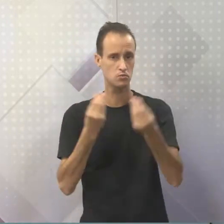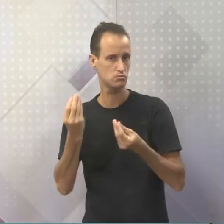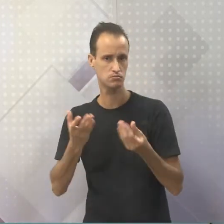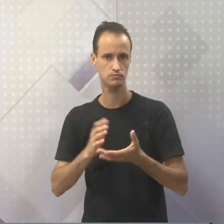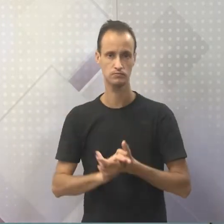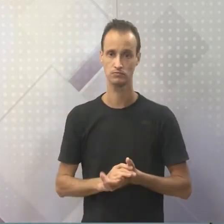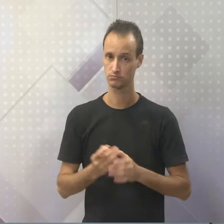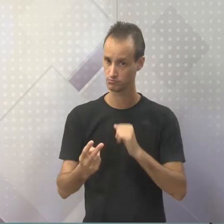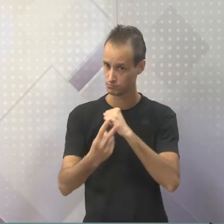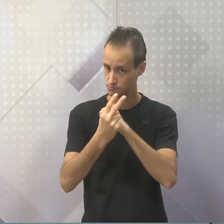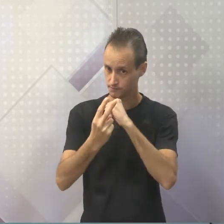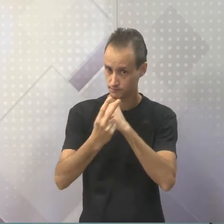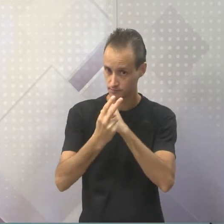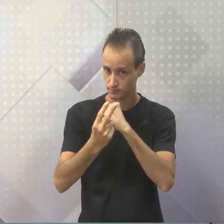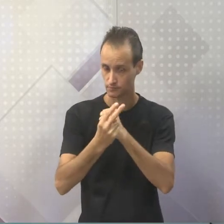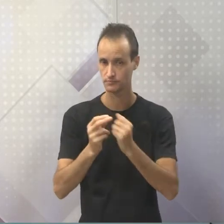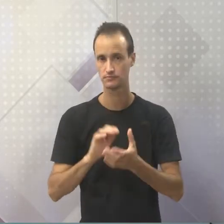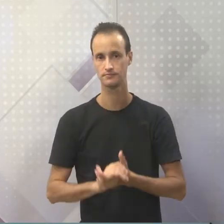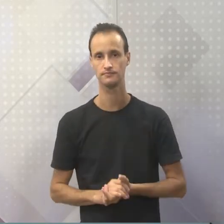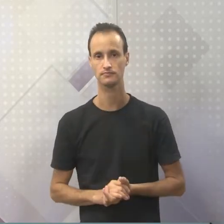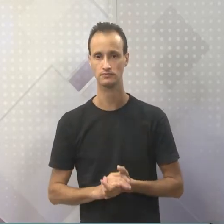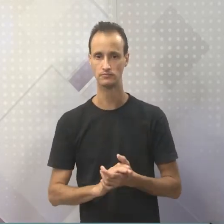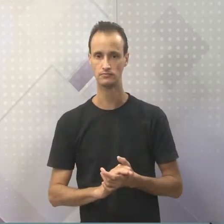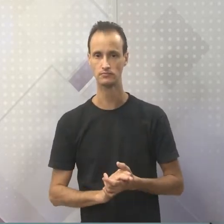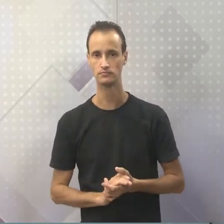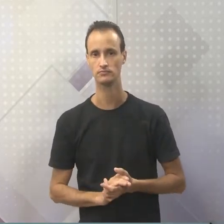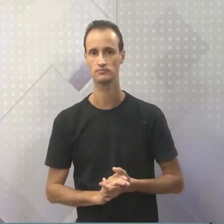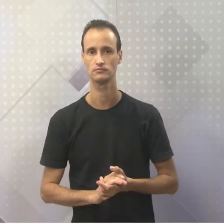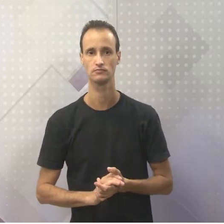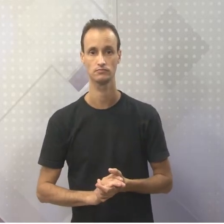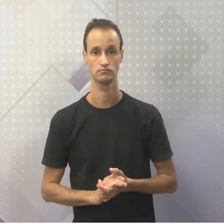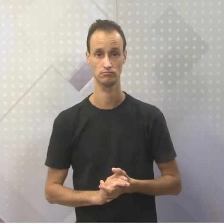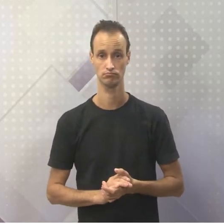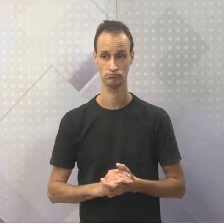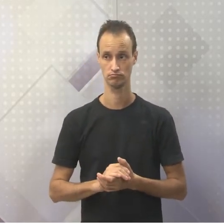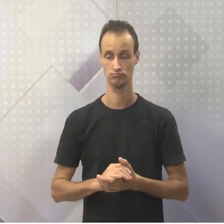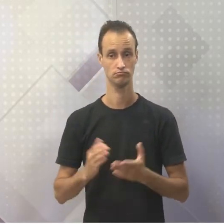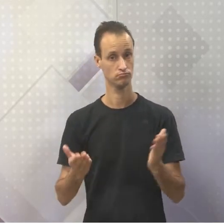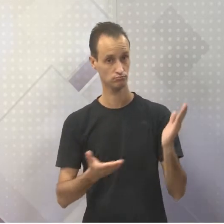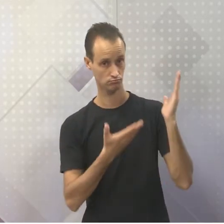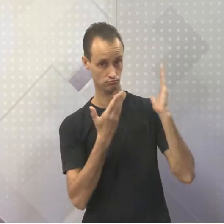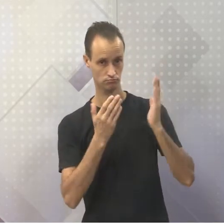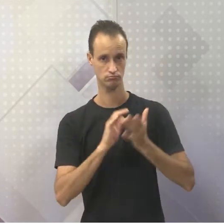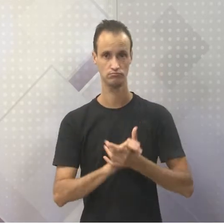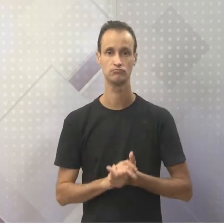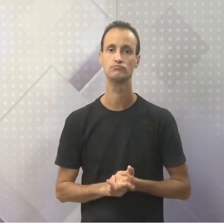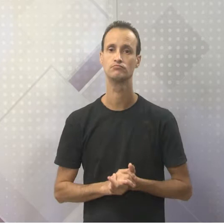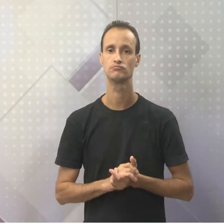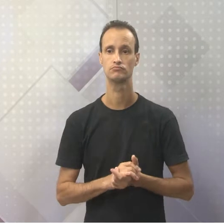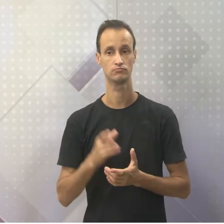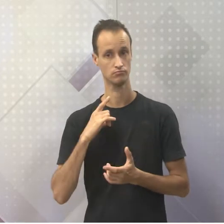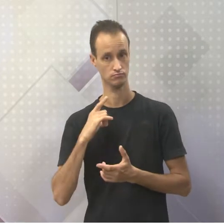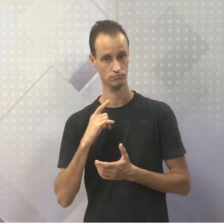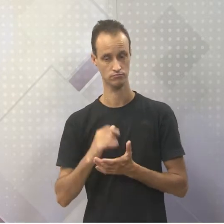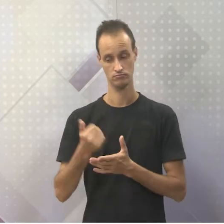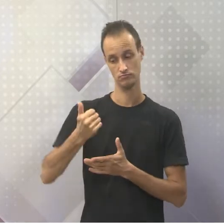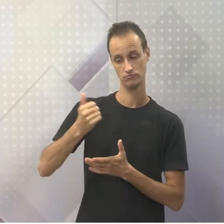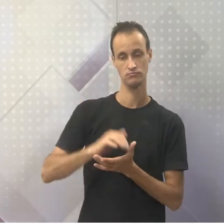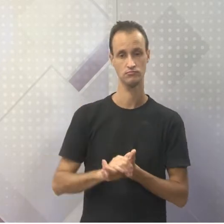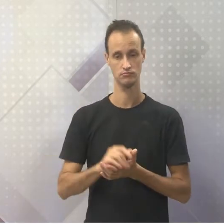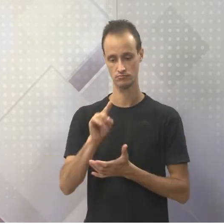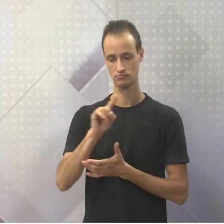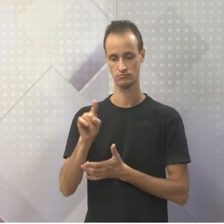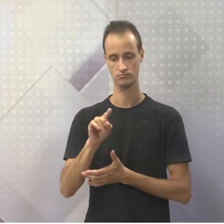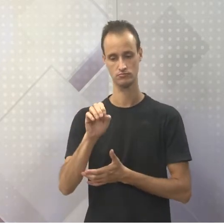Então, vamos prestar bastante atenção aqui nesse slide agora. Vem pra cá. Olha só, como eu falei, temos aqui o primeiro,